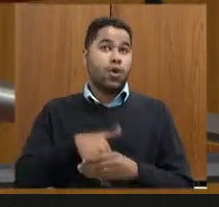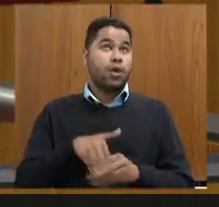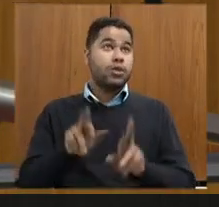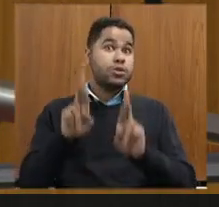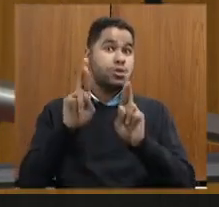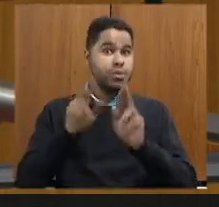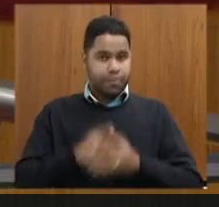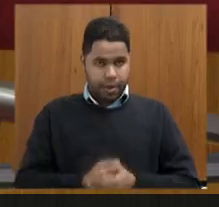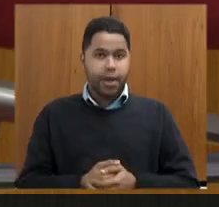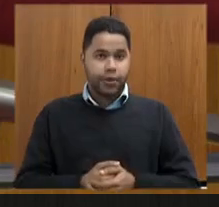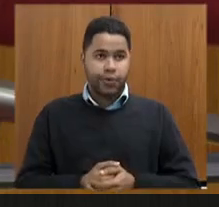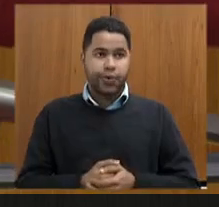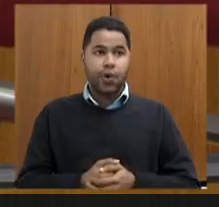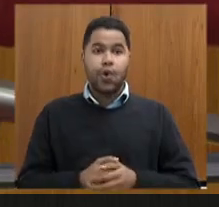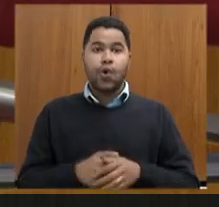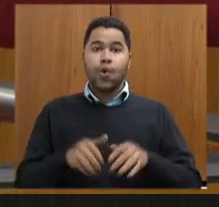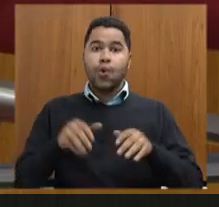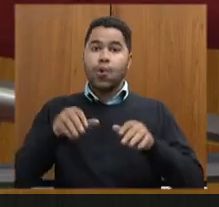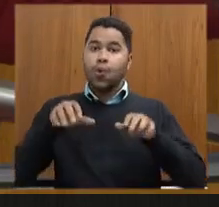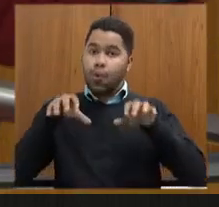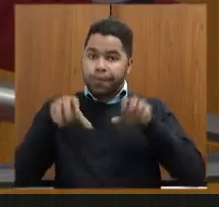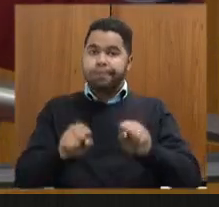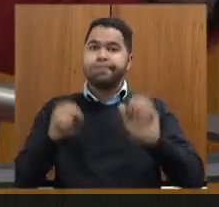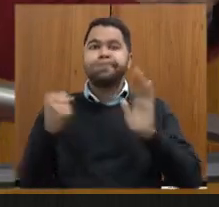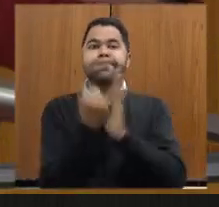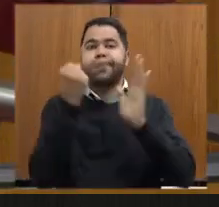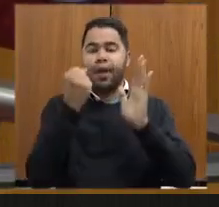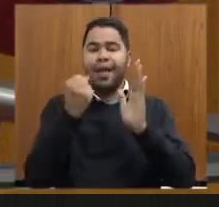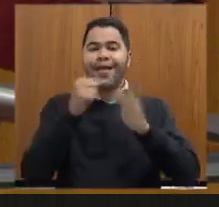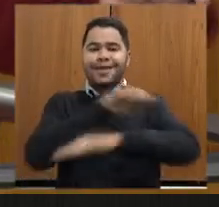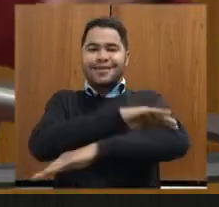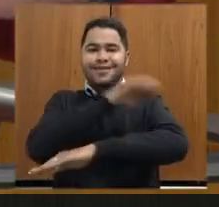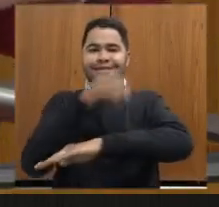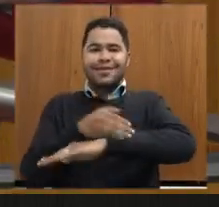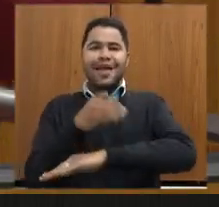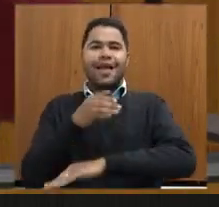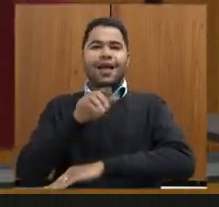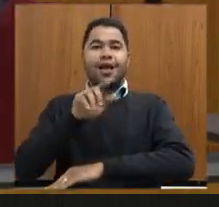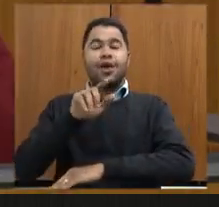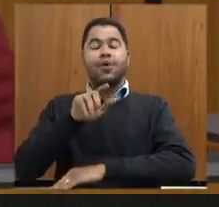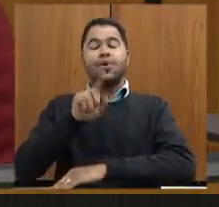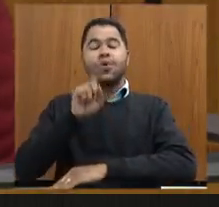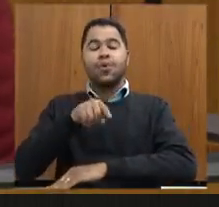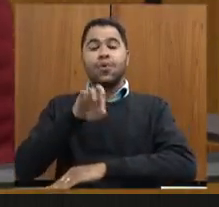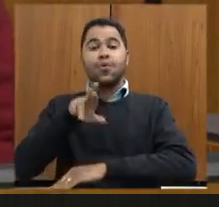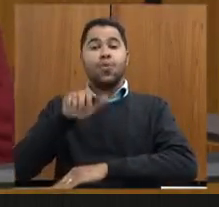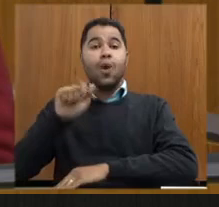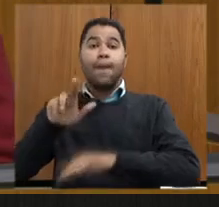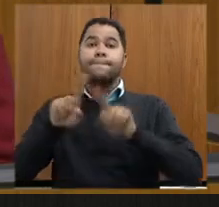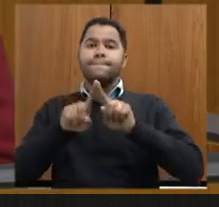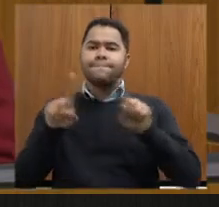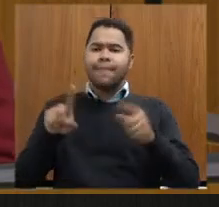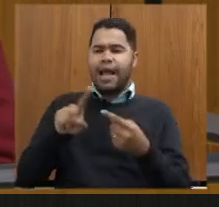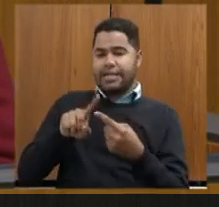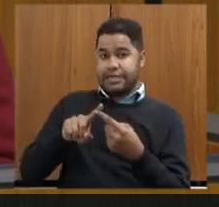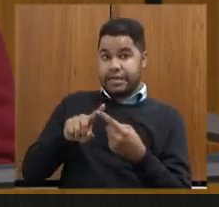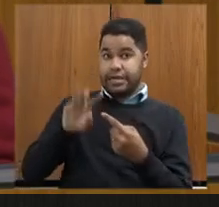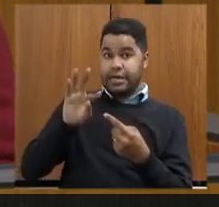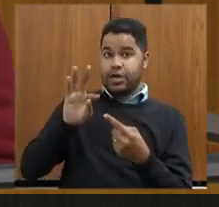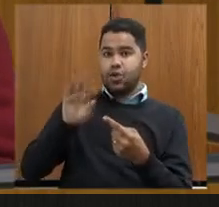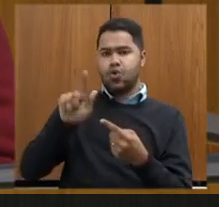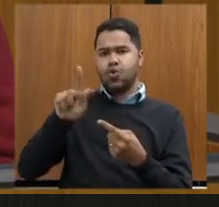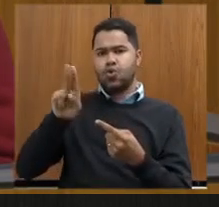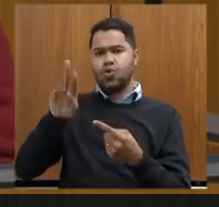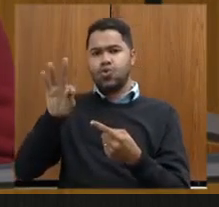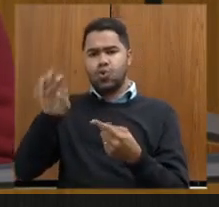vote o tombamento da Serra do Curral enquanto liberou Guti Tamiza e sabe-se lá mais o que para a Serra do Curral então